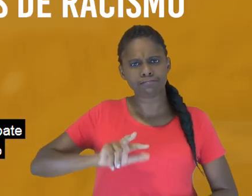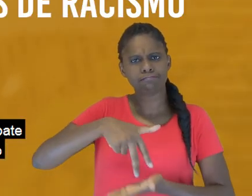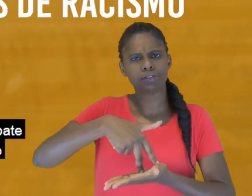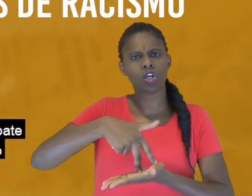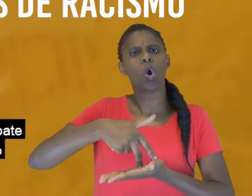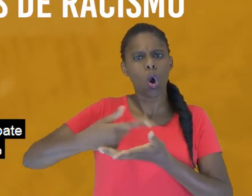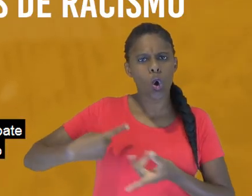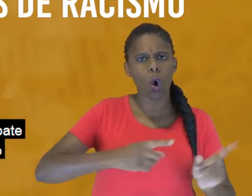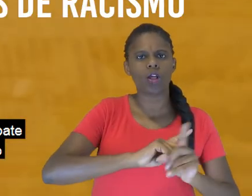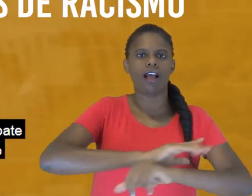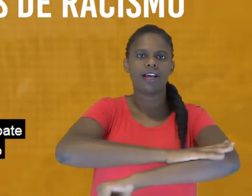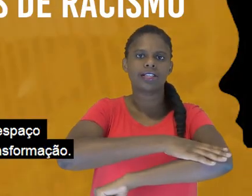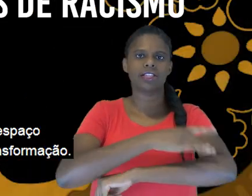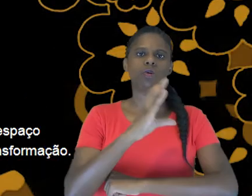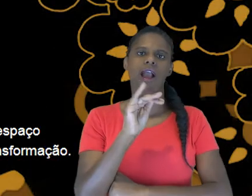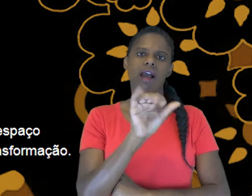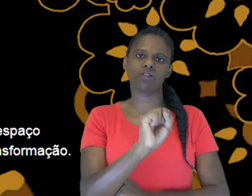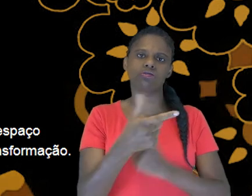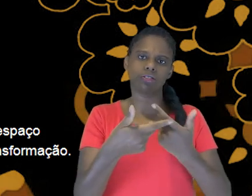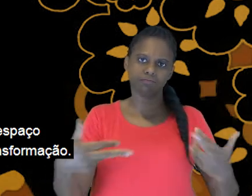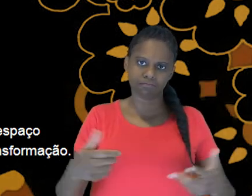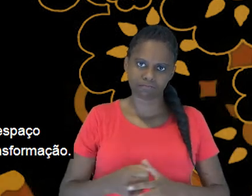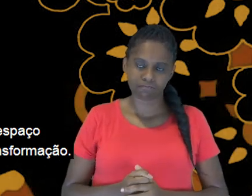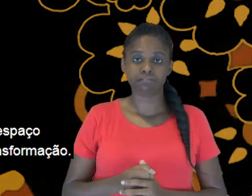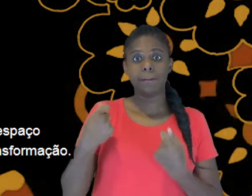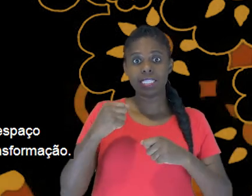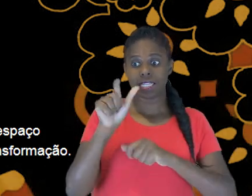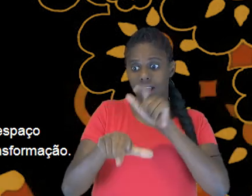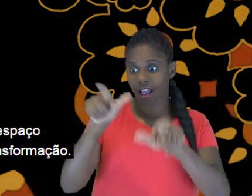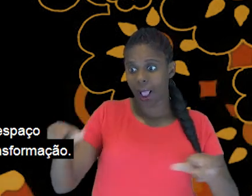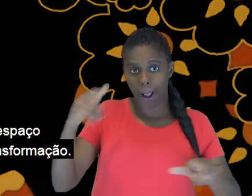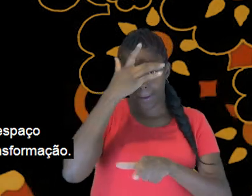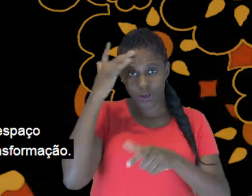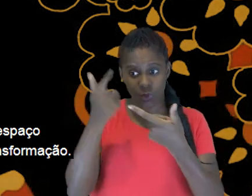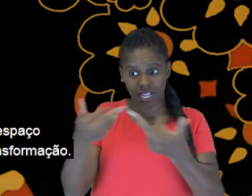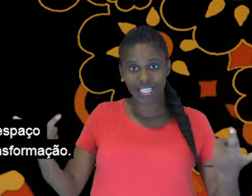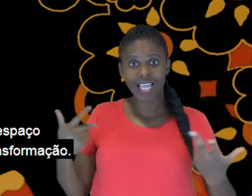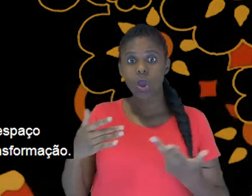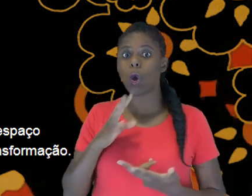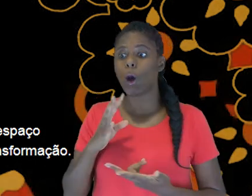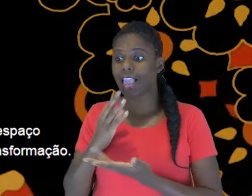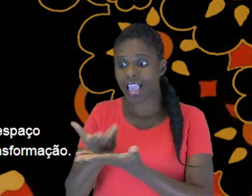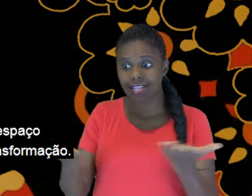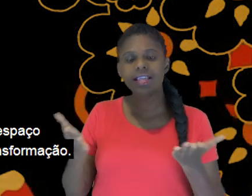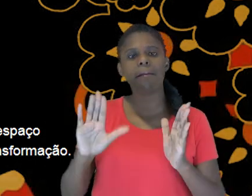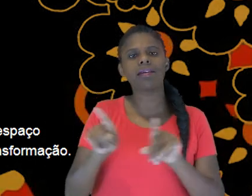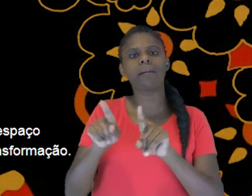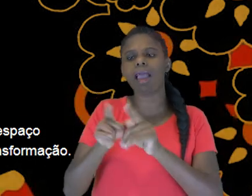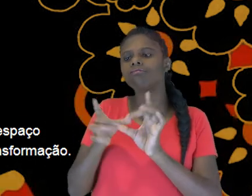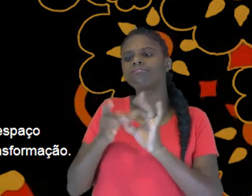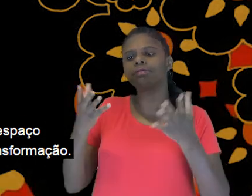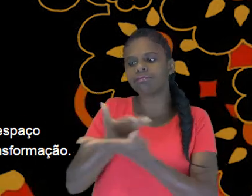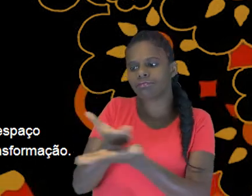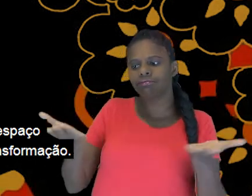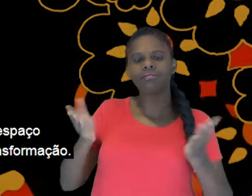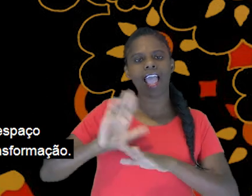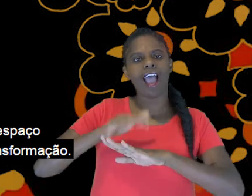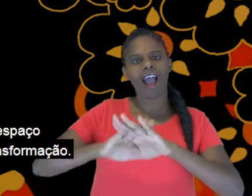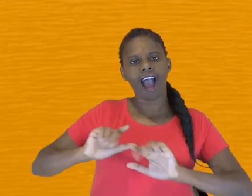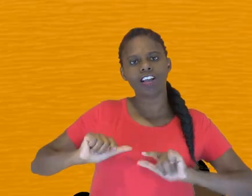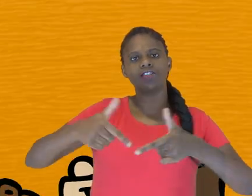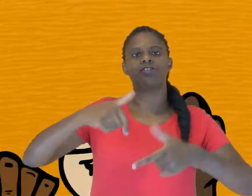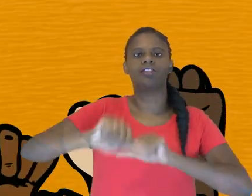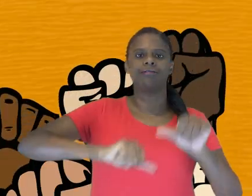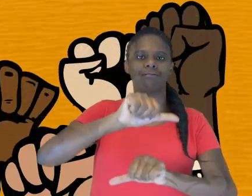denúncia frente aos casos de racismo. É necessário não só ouvir estas vozes, mas dar espaço para que elas sejam seus próprios agentes de